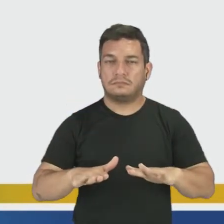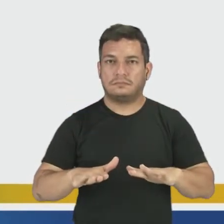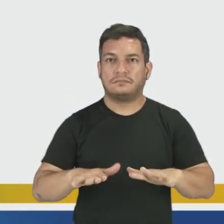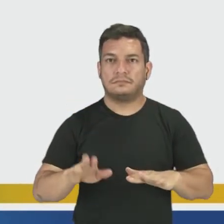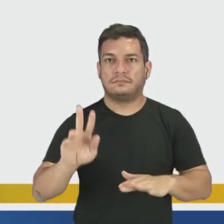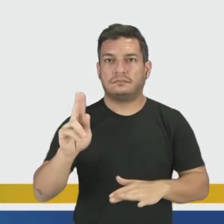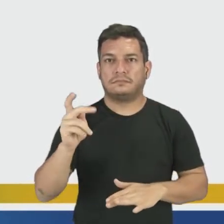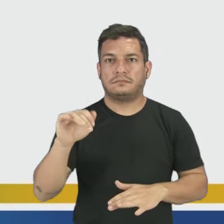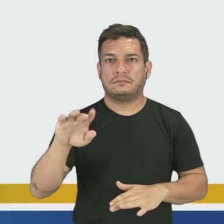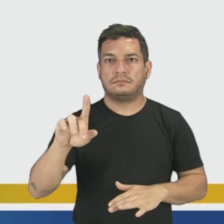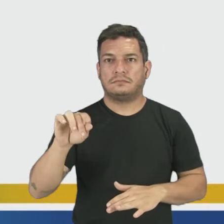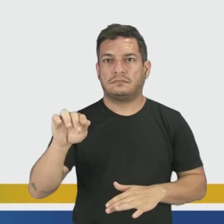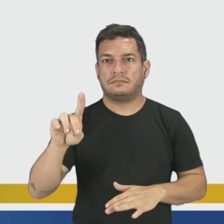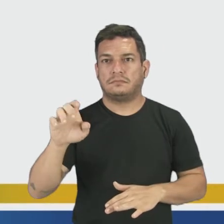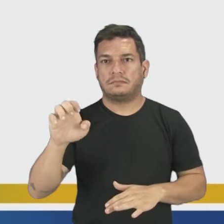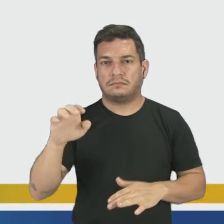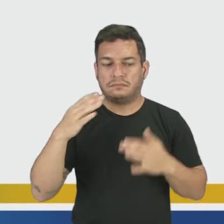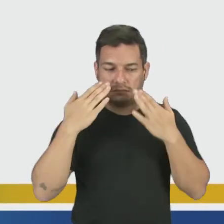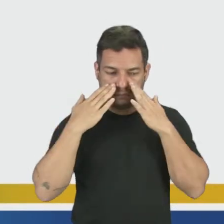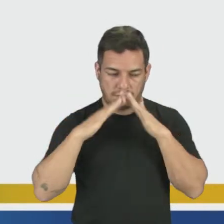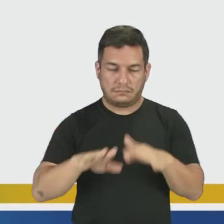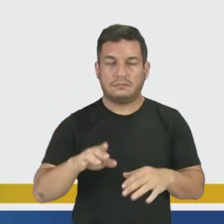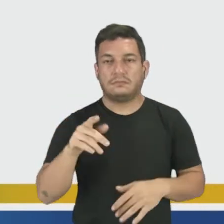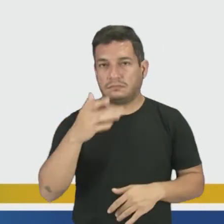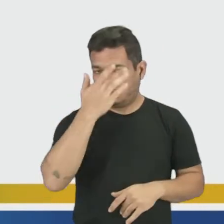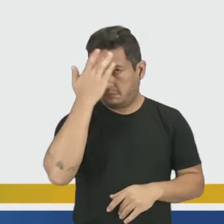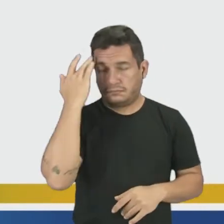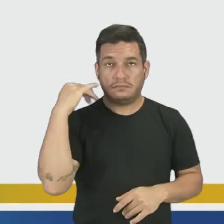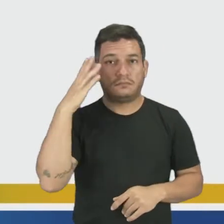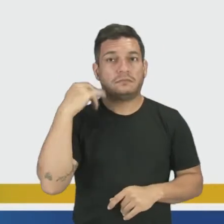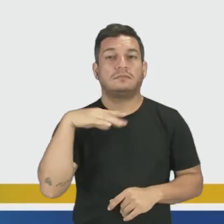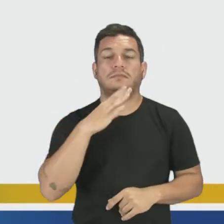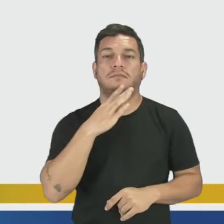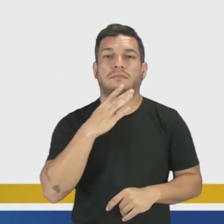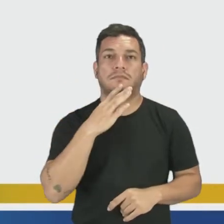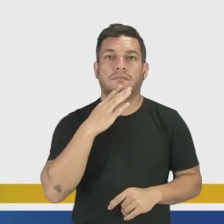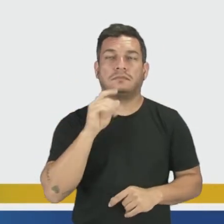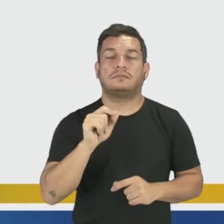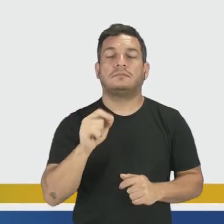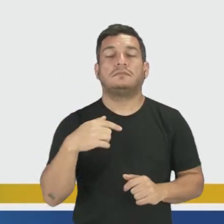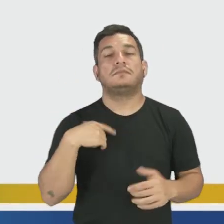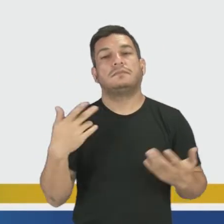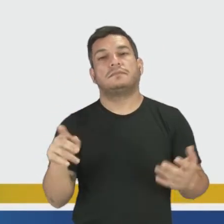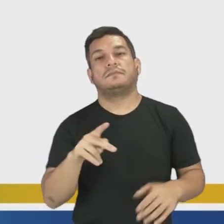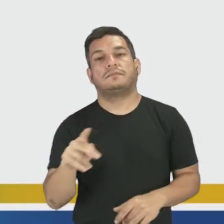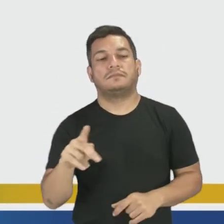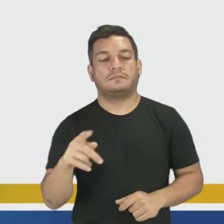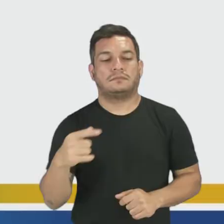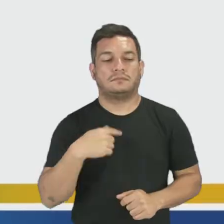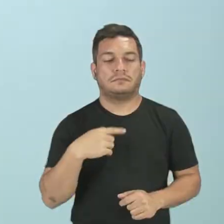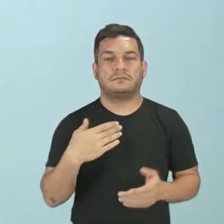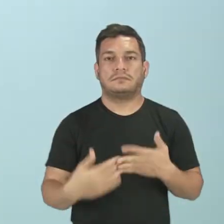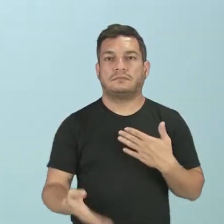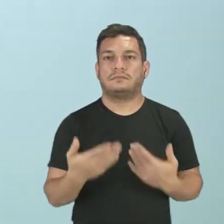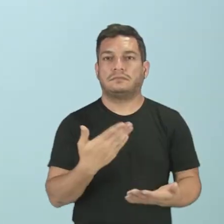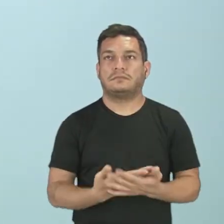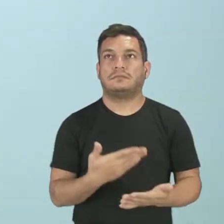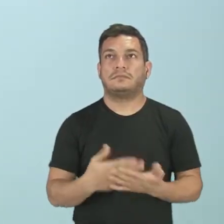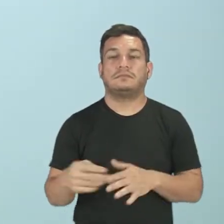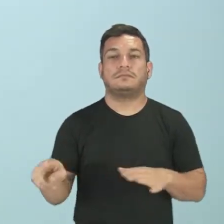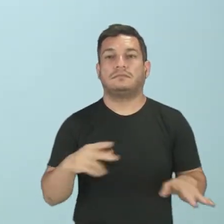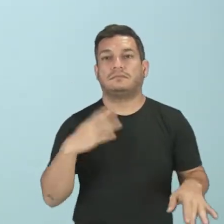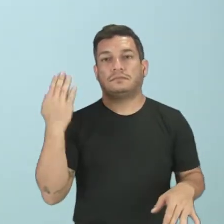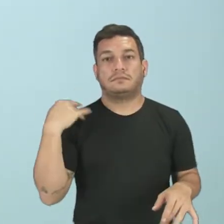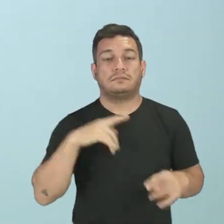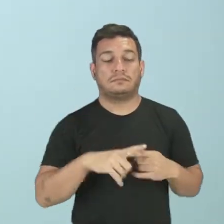você ser uma pessoa humilde, uma pessoa que sabe reconhecer os seus... Ah, professora, eu perdi a aula na semana